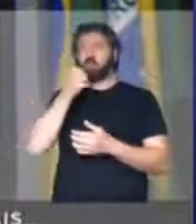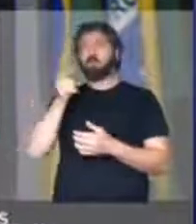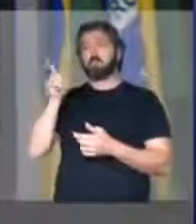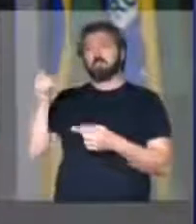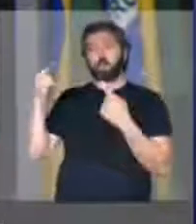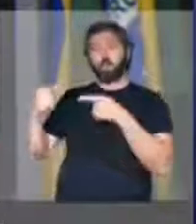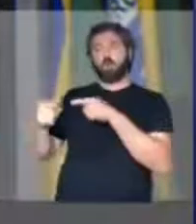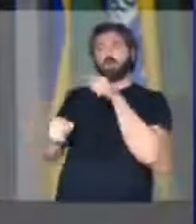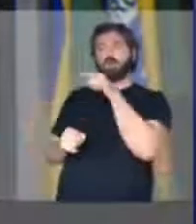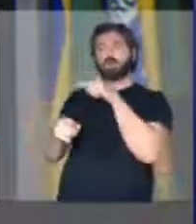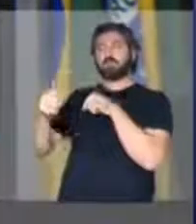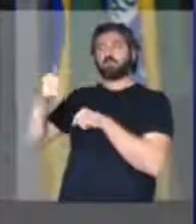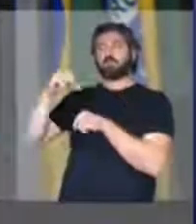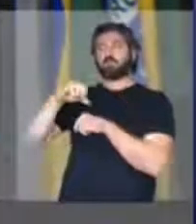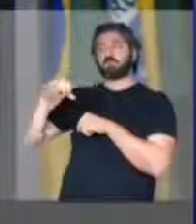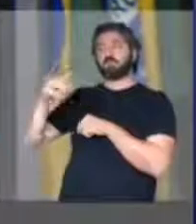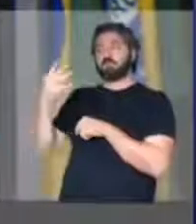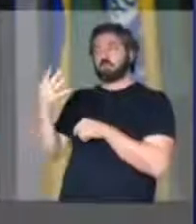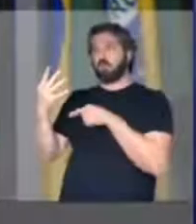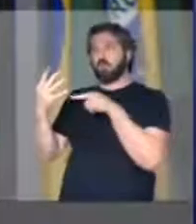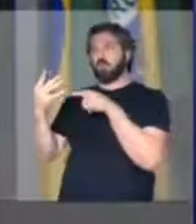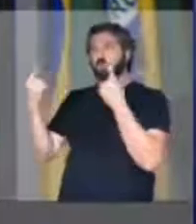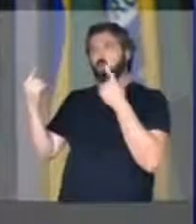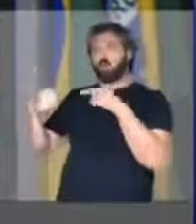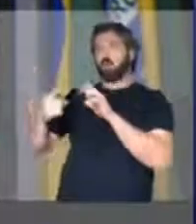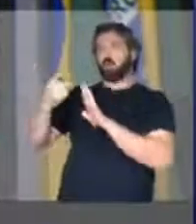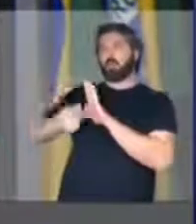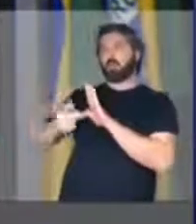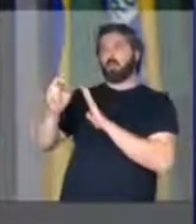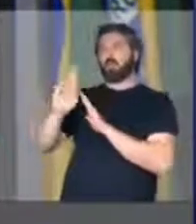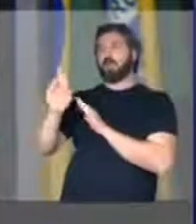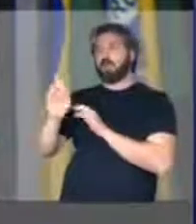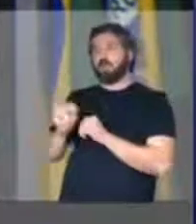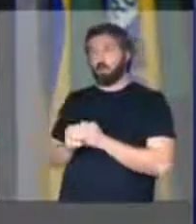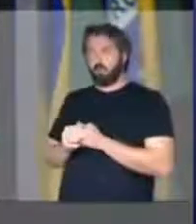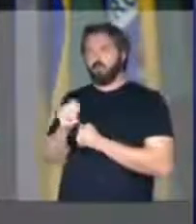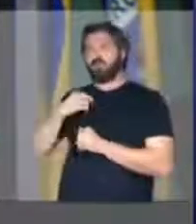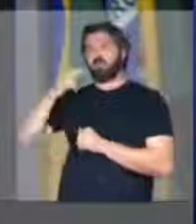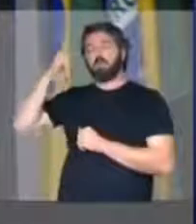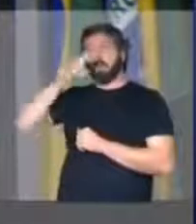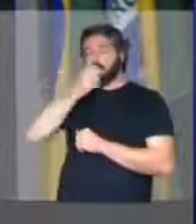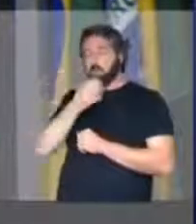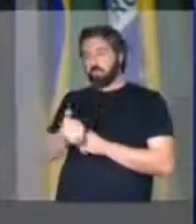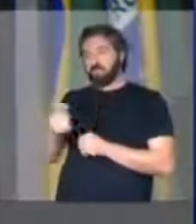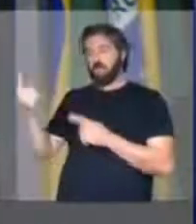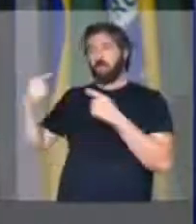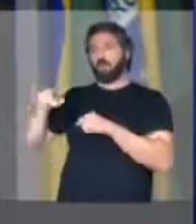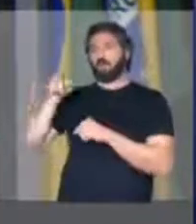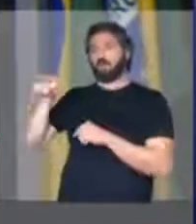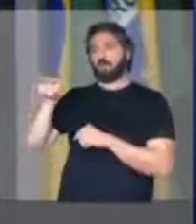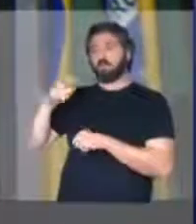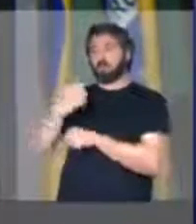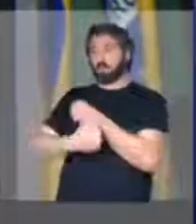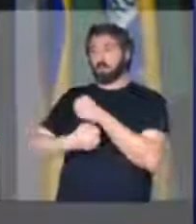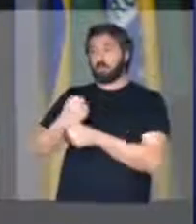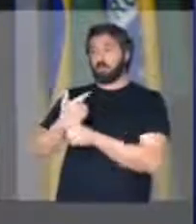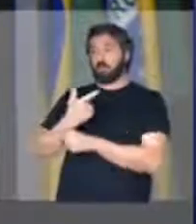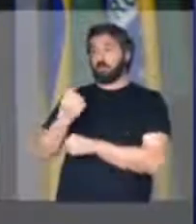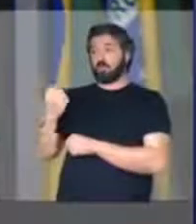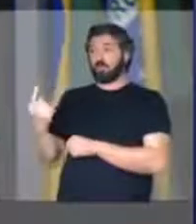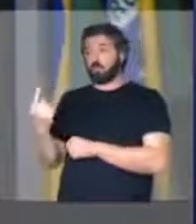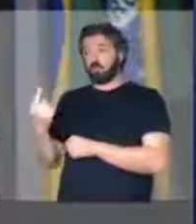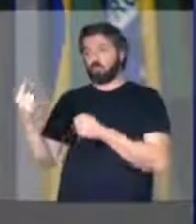bem da oposição que em 1994 foi contra o Plano Real. Eu lembro muito bem da oposição que em 2001